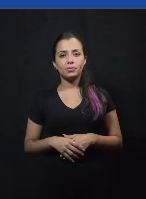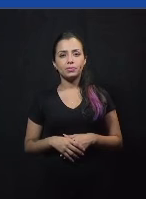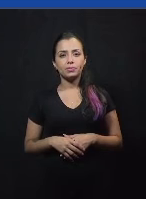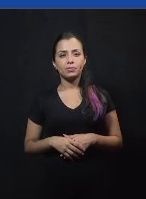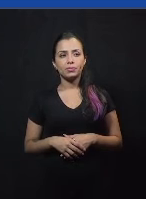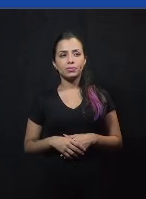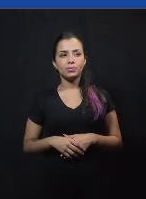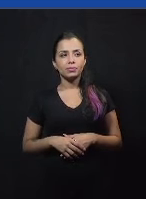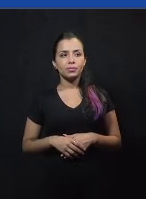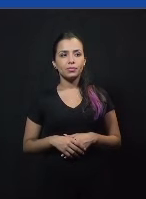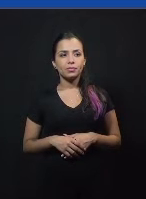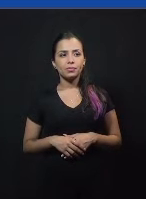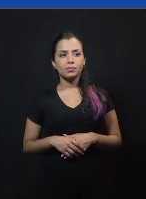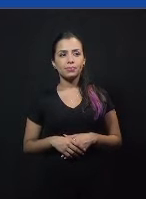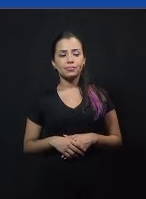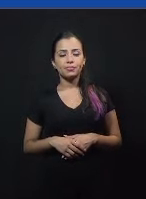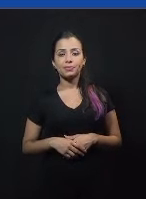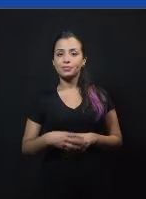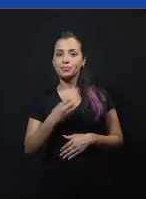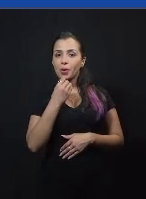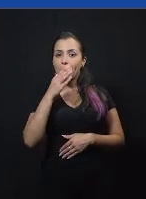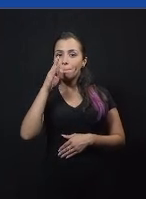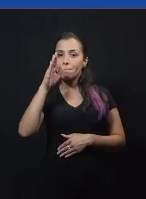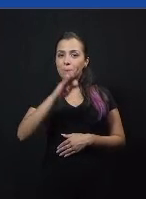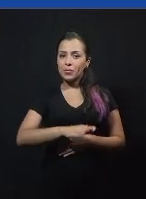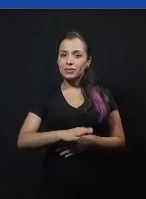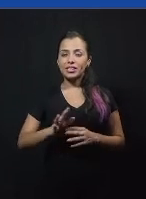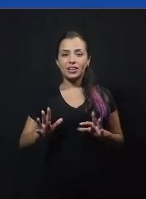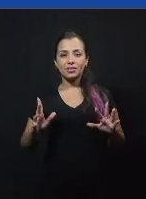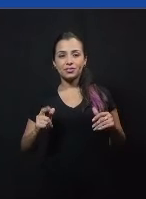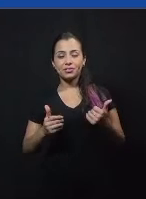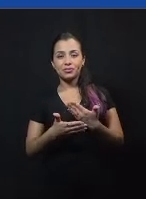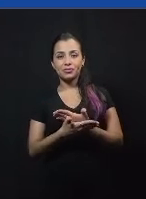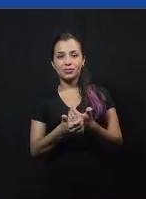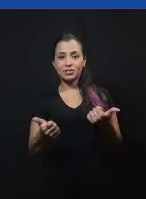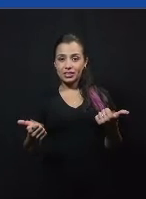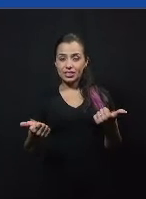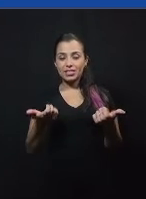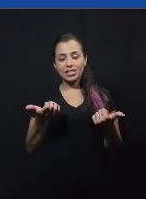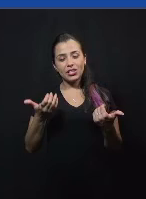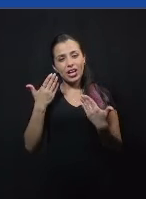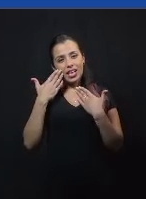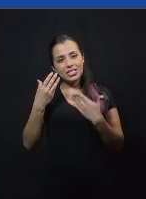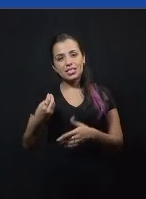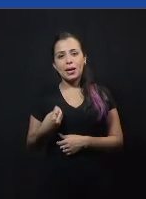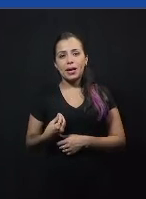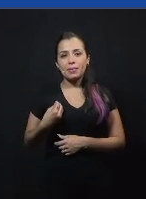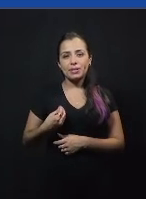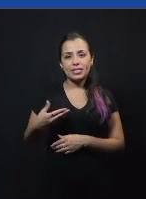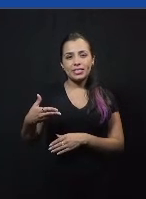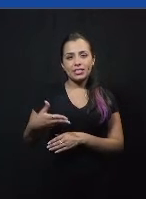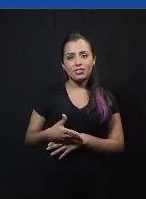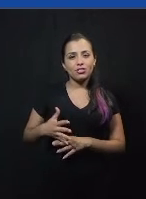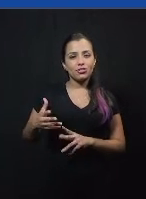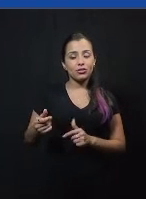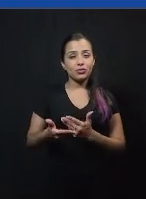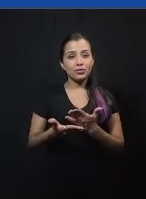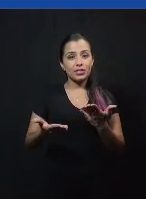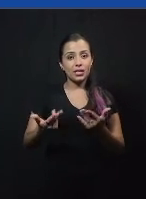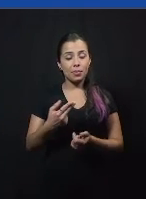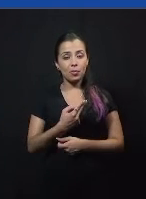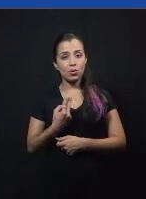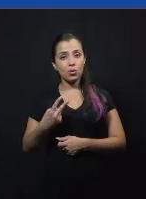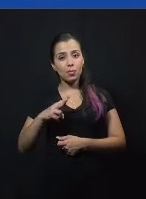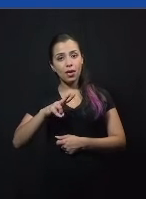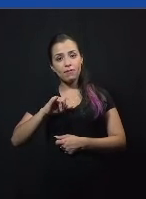Boa tarde, pessoal. Queria agradecer a presença de todos vocês, do meu oponente também aqui hoje. Meu nome é Vitória e eu vou defender